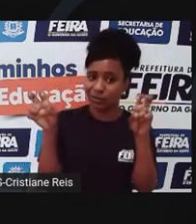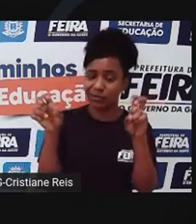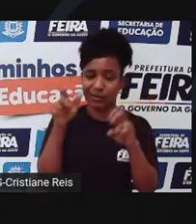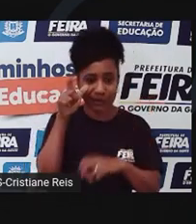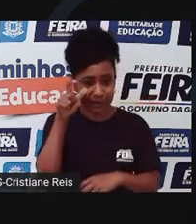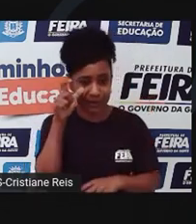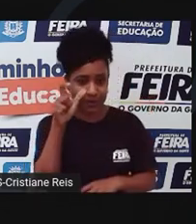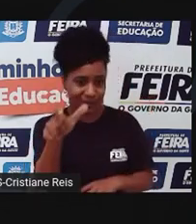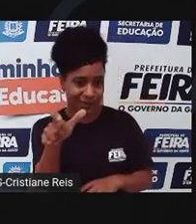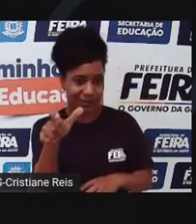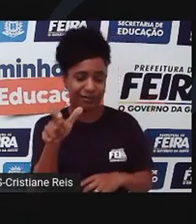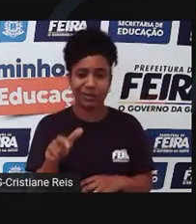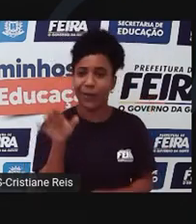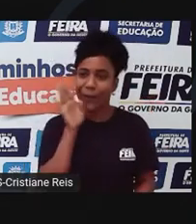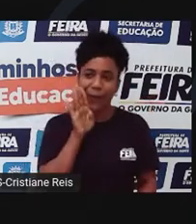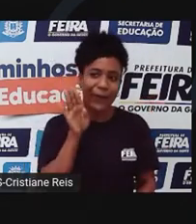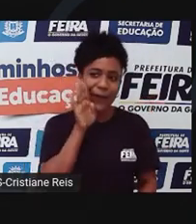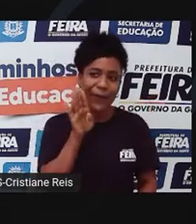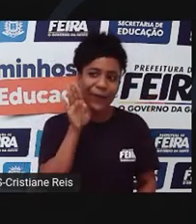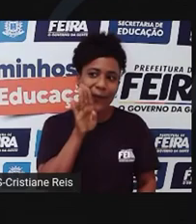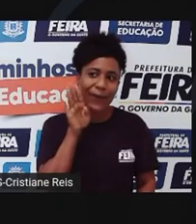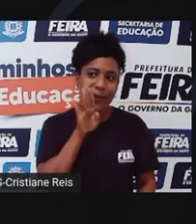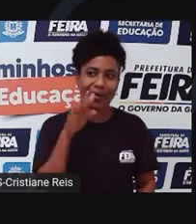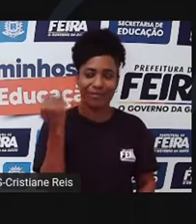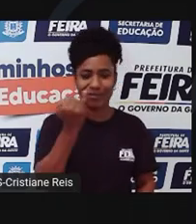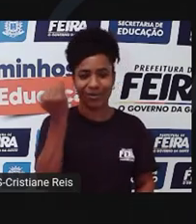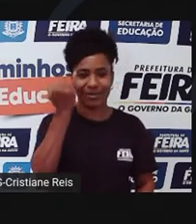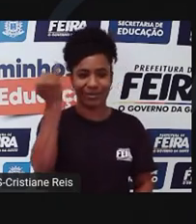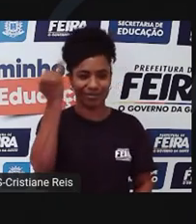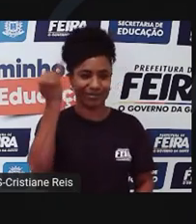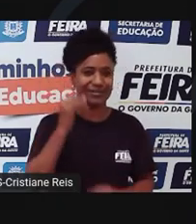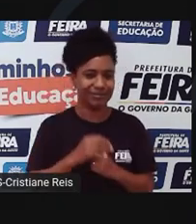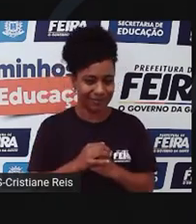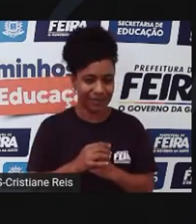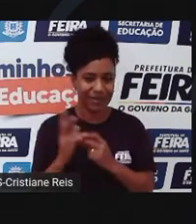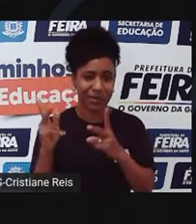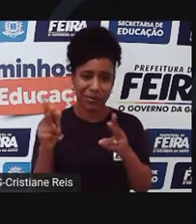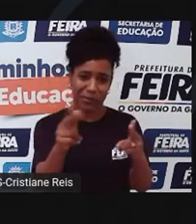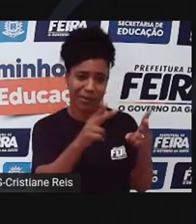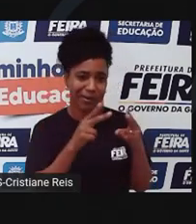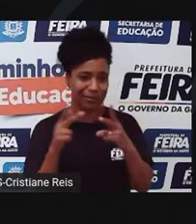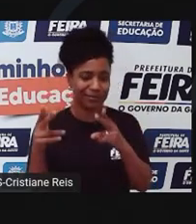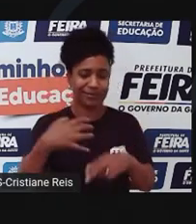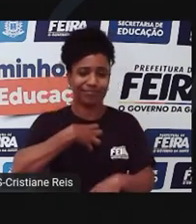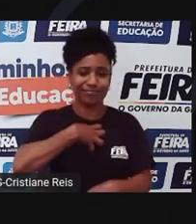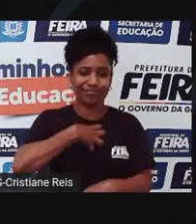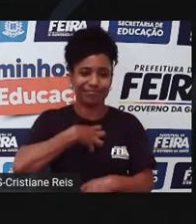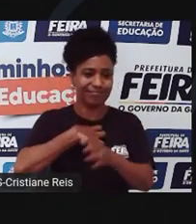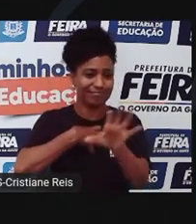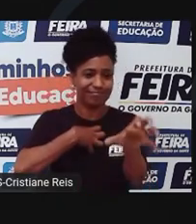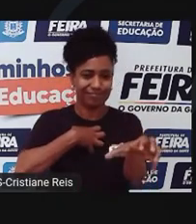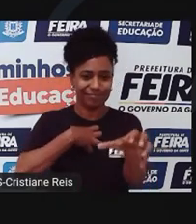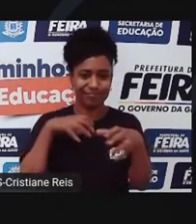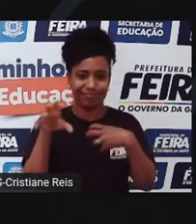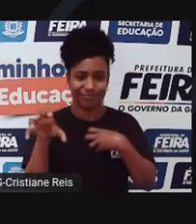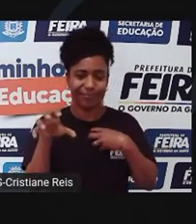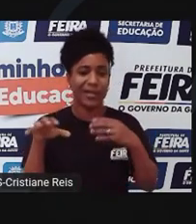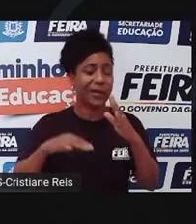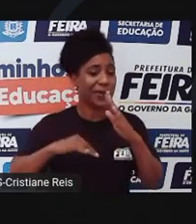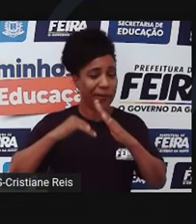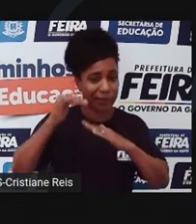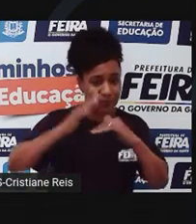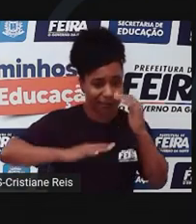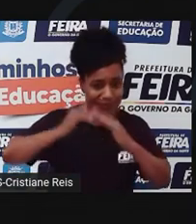uma história massa, aquilo não me envolve mais, acho que isso acontece com muita gente, sabe? É uma profissão que,